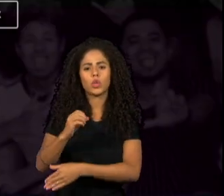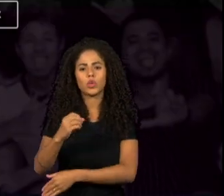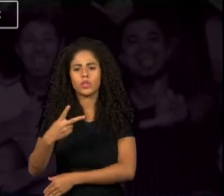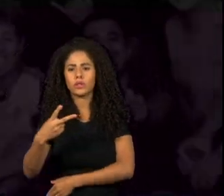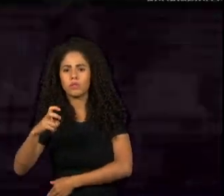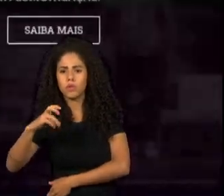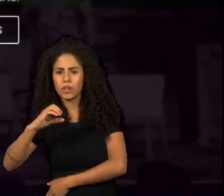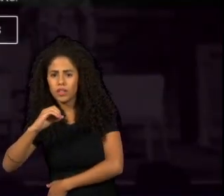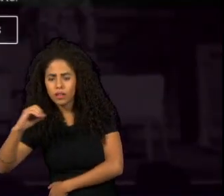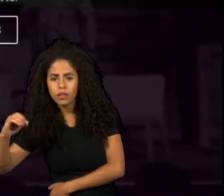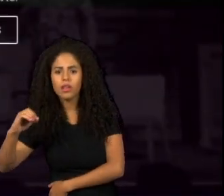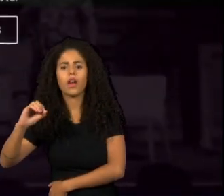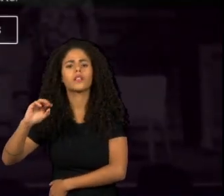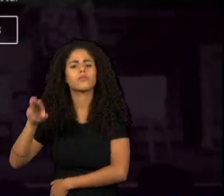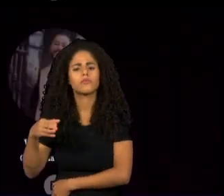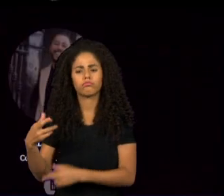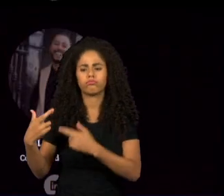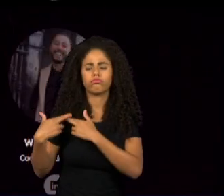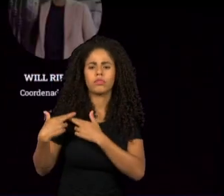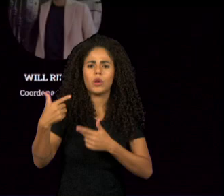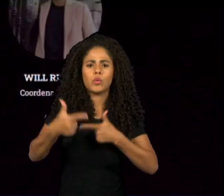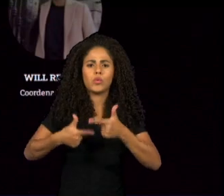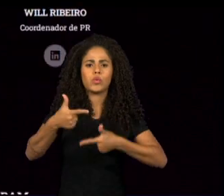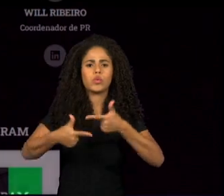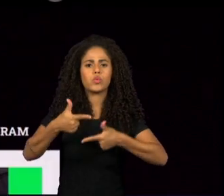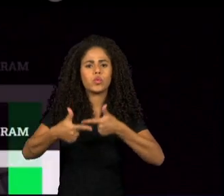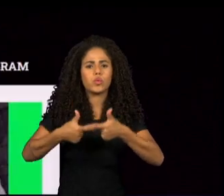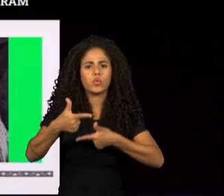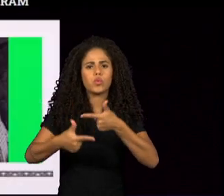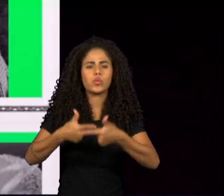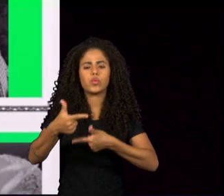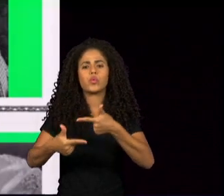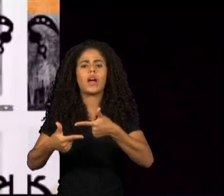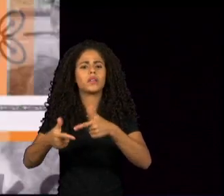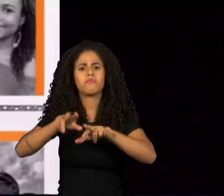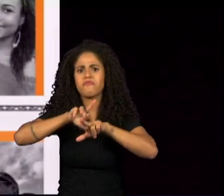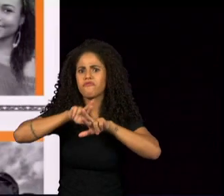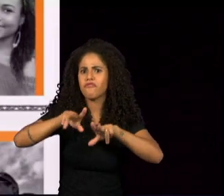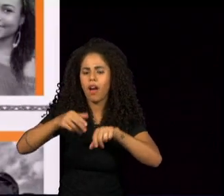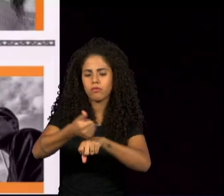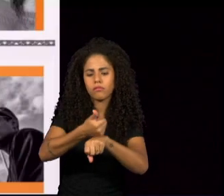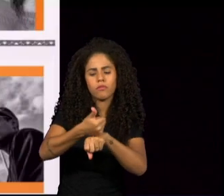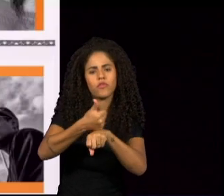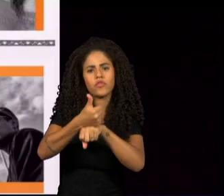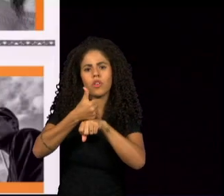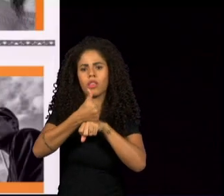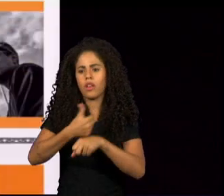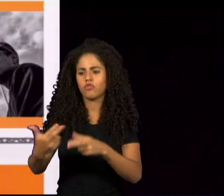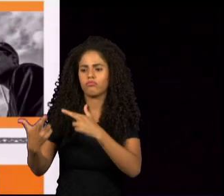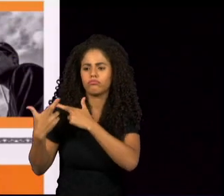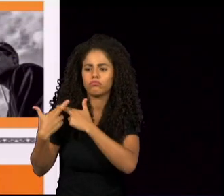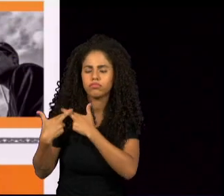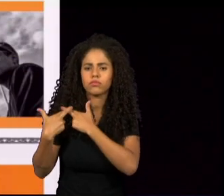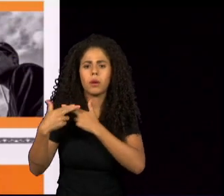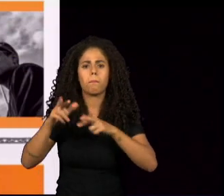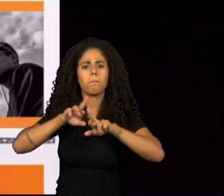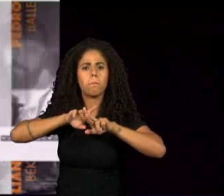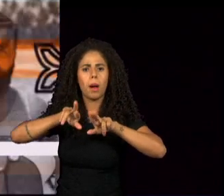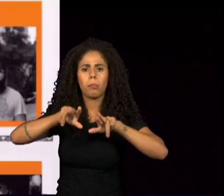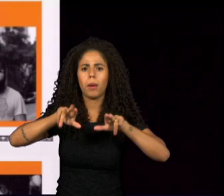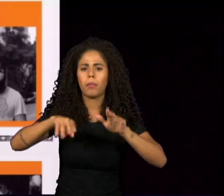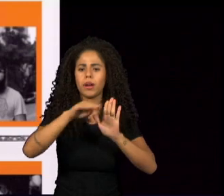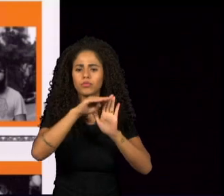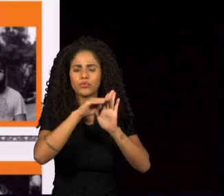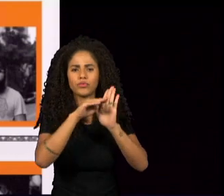profissionais, né? Seja cargo júnior ou Cilevion, em mais de oito estados do